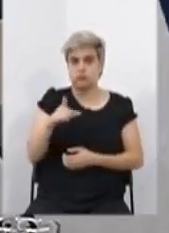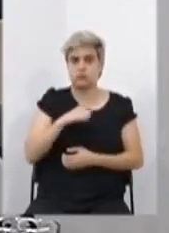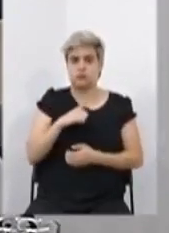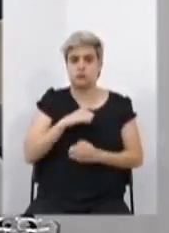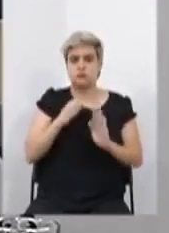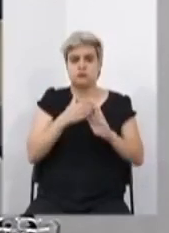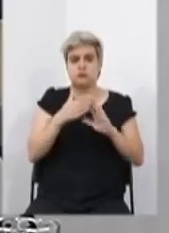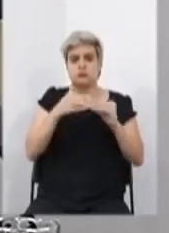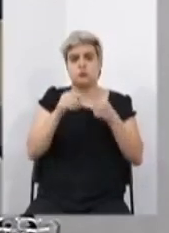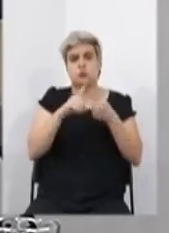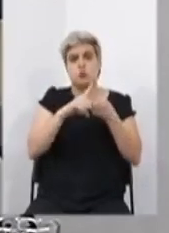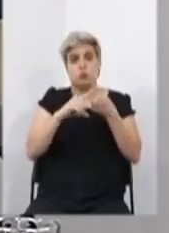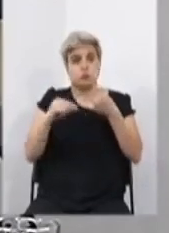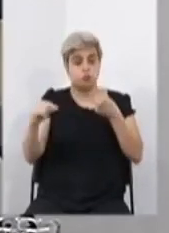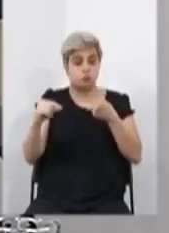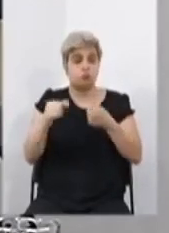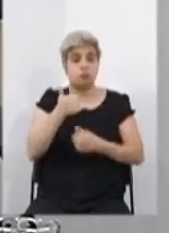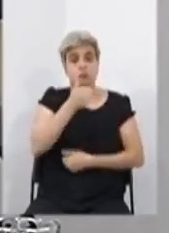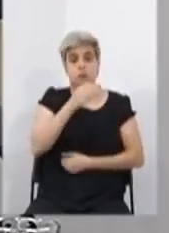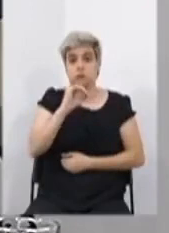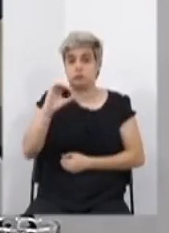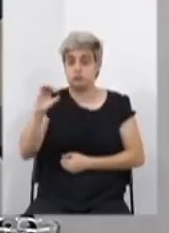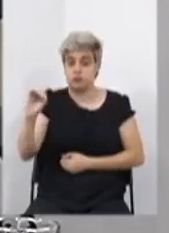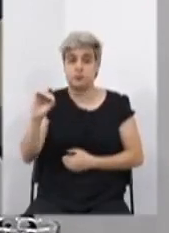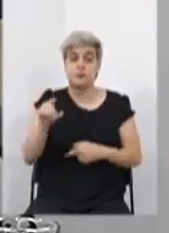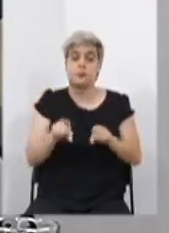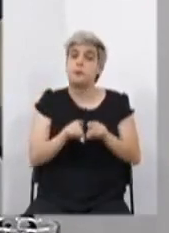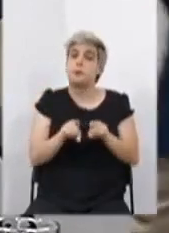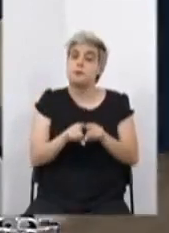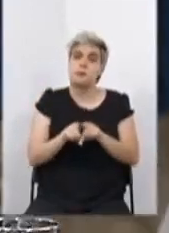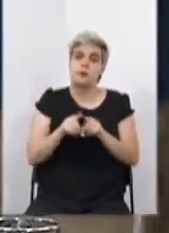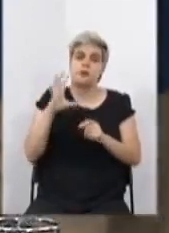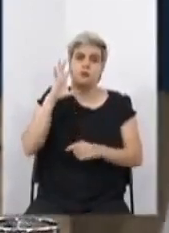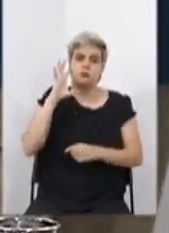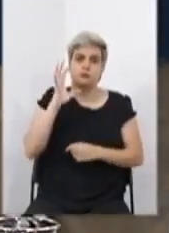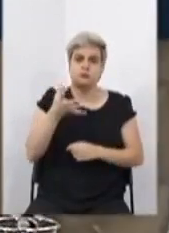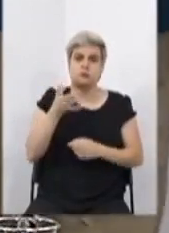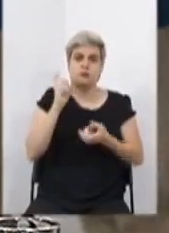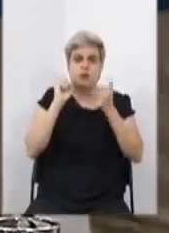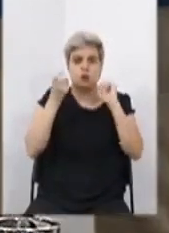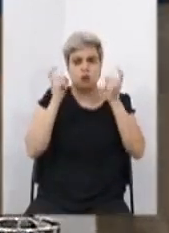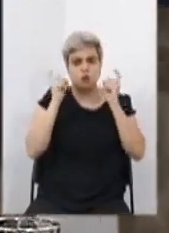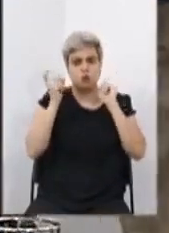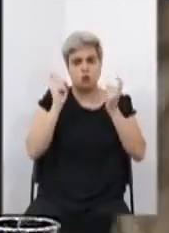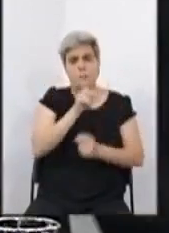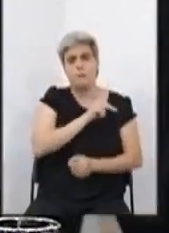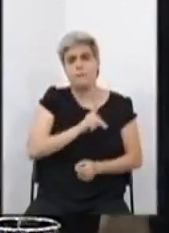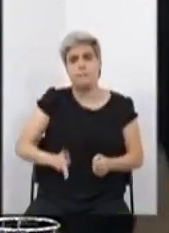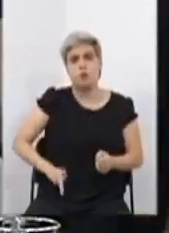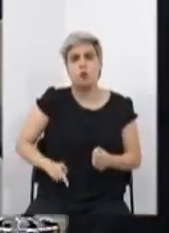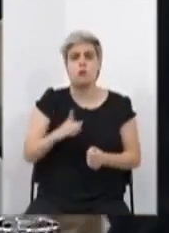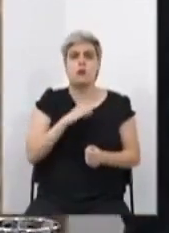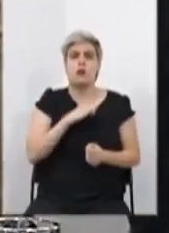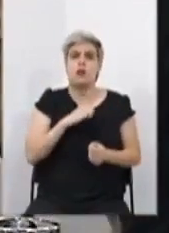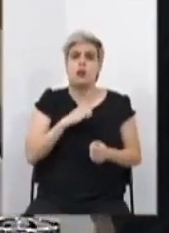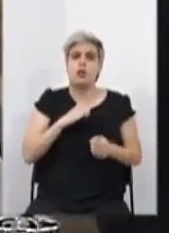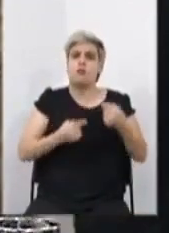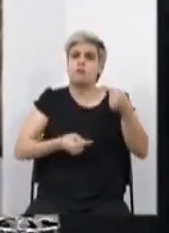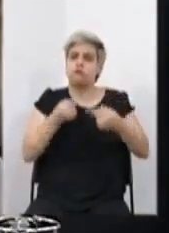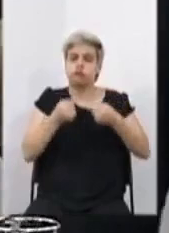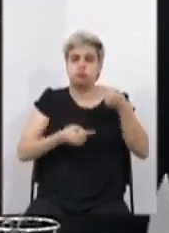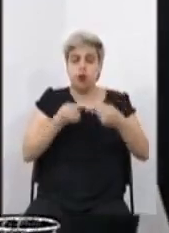do artigo 105 do Regimento Interno, seja realizada audiência pública para debater a respeito da